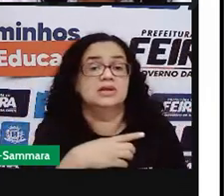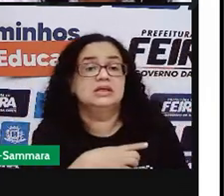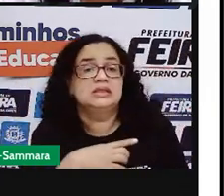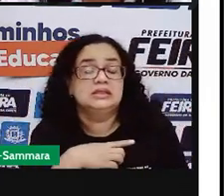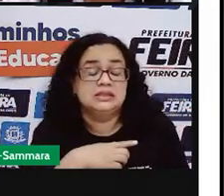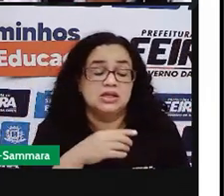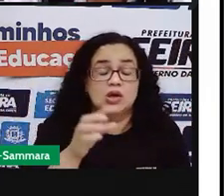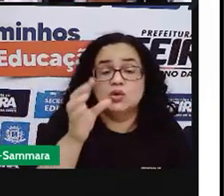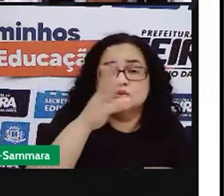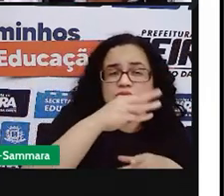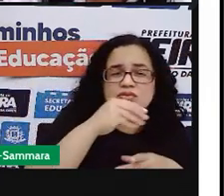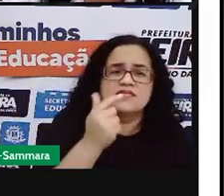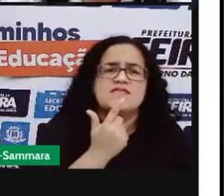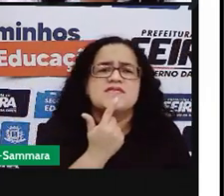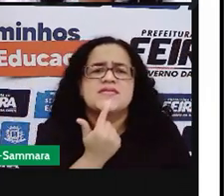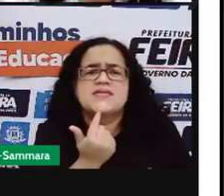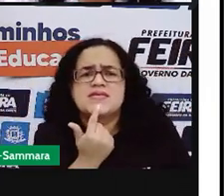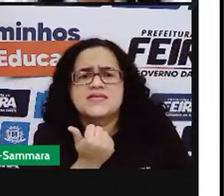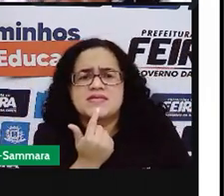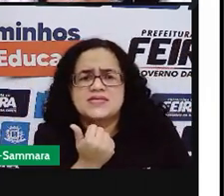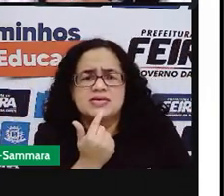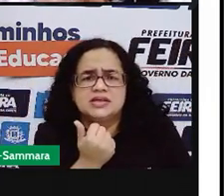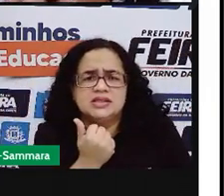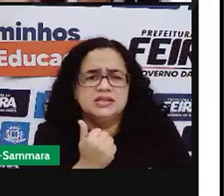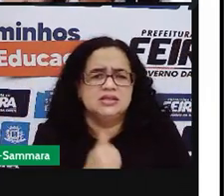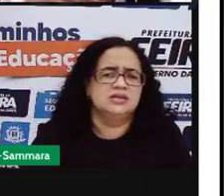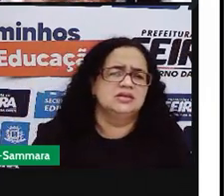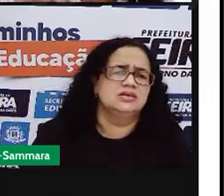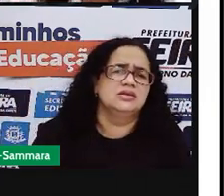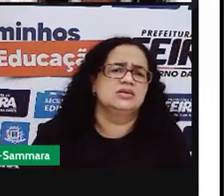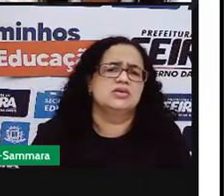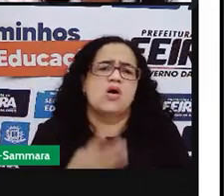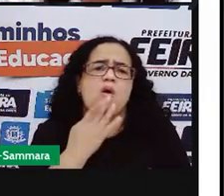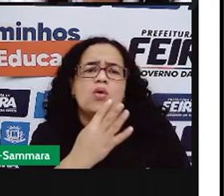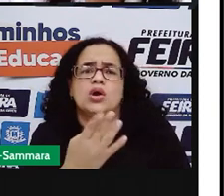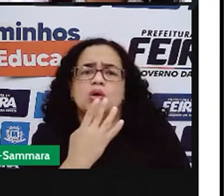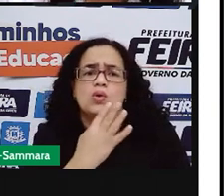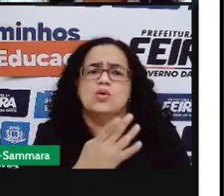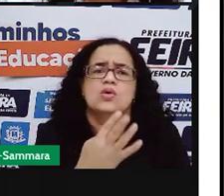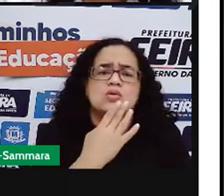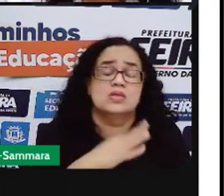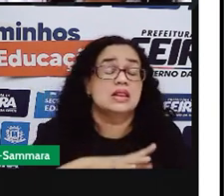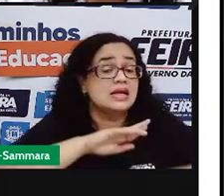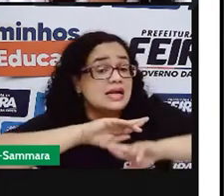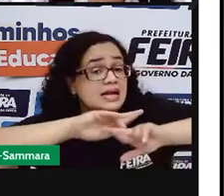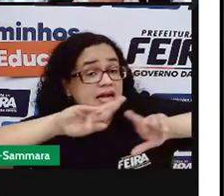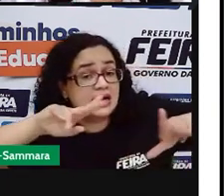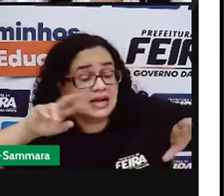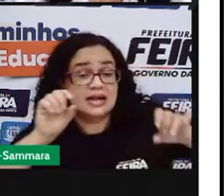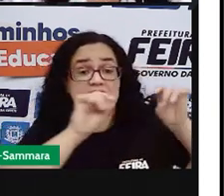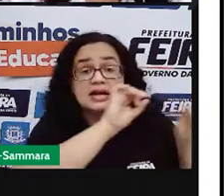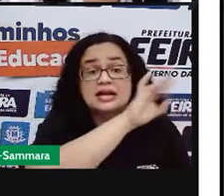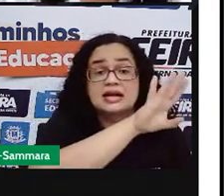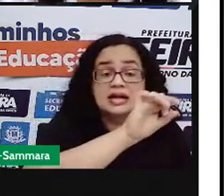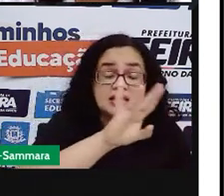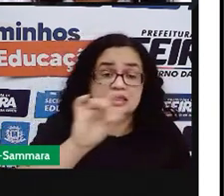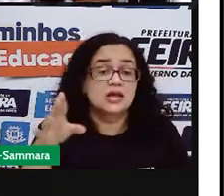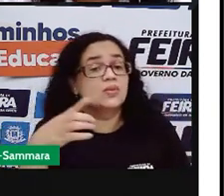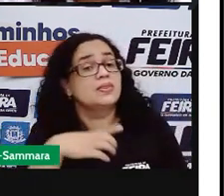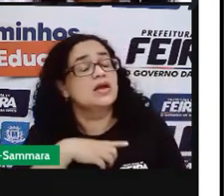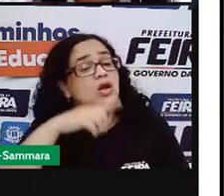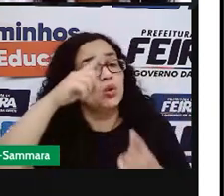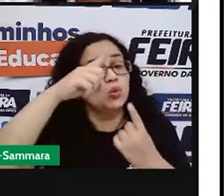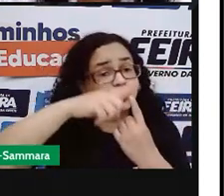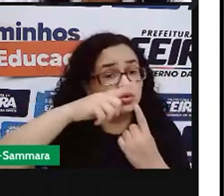gel, aquele que é vermelho. Ou que é a tripla ação, que tem todo coloridinho. Cada um alcança um